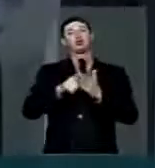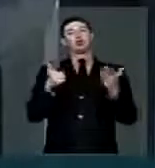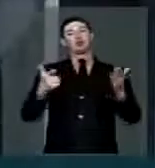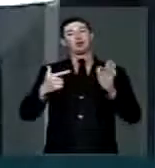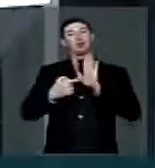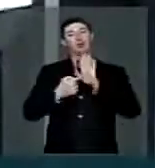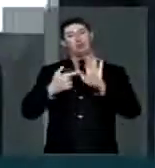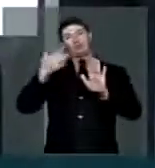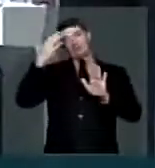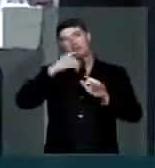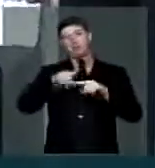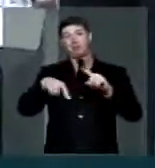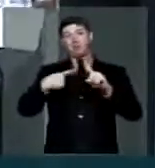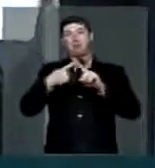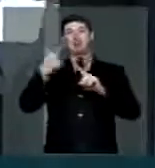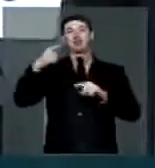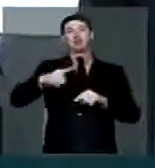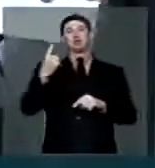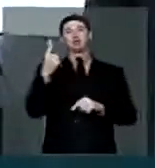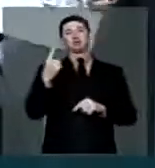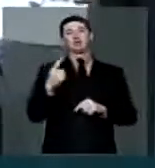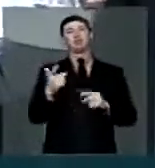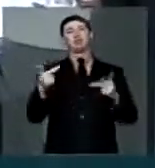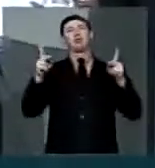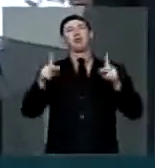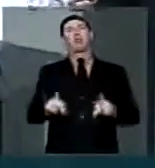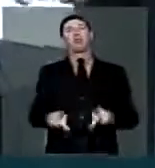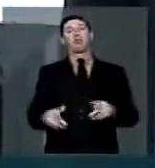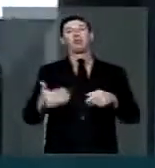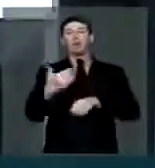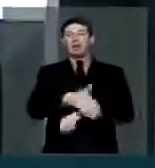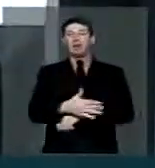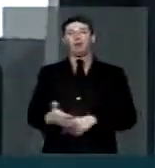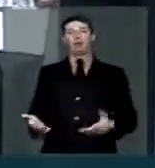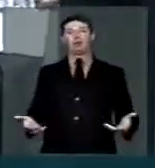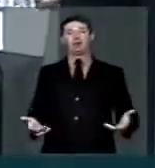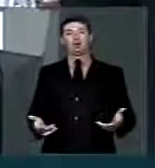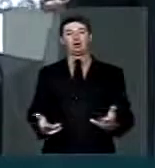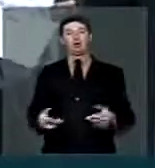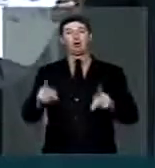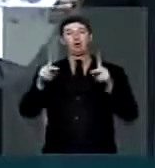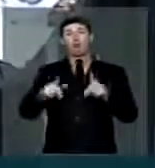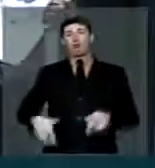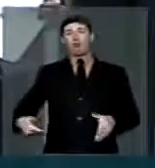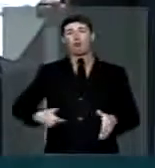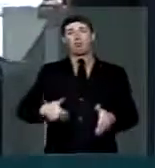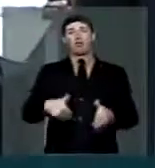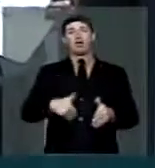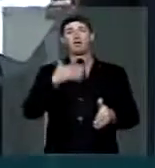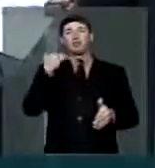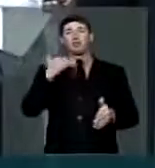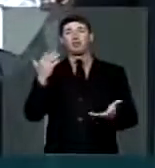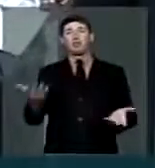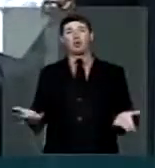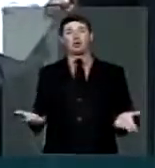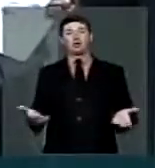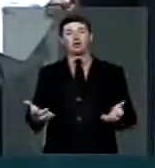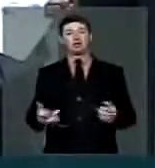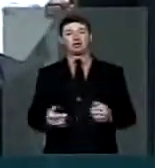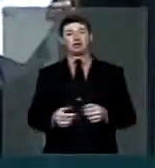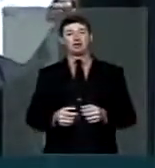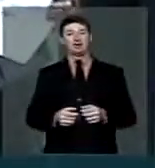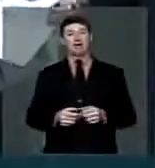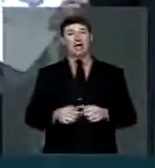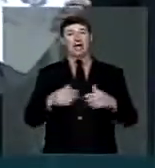mais esse escândalo. É por isso que o povo está nas ruas. A população morrendo de fome. E o senador Zé Sarney tem um prédio para